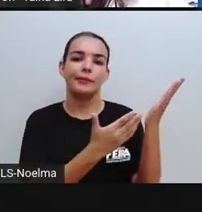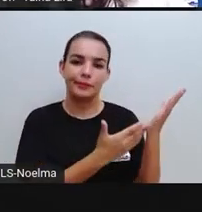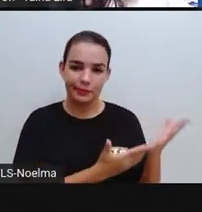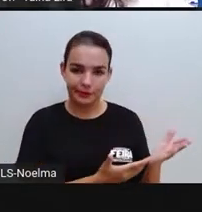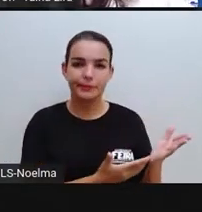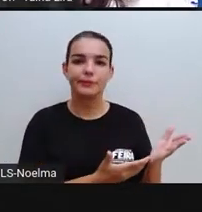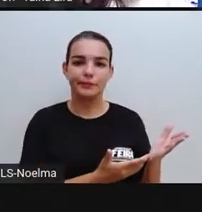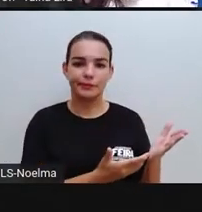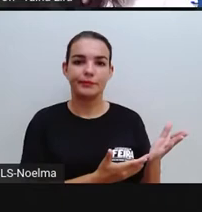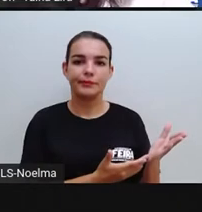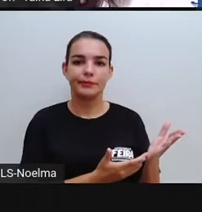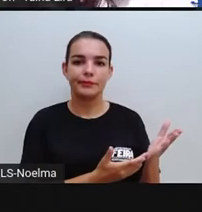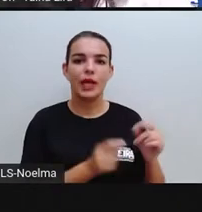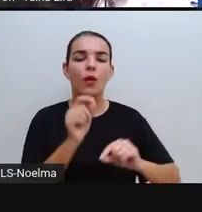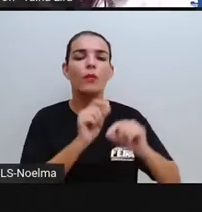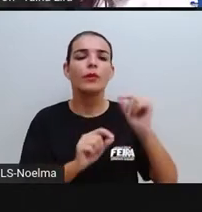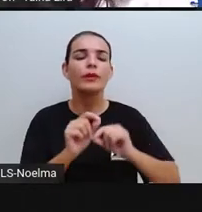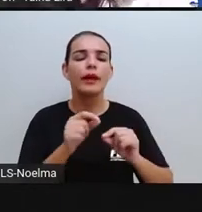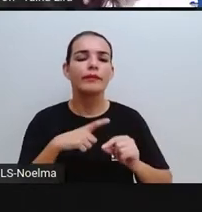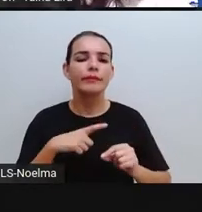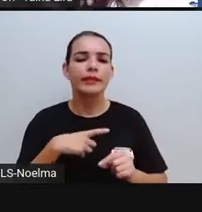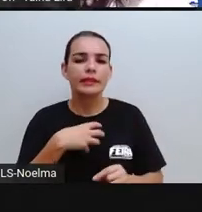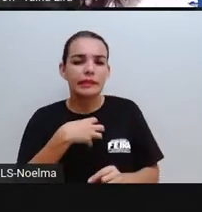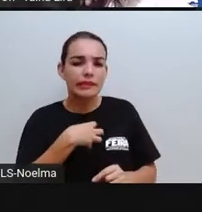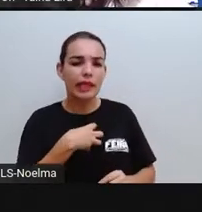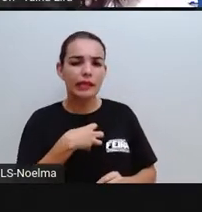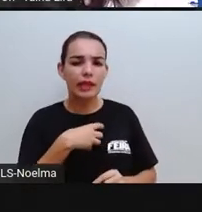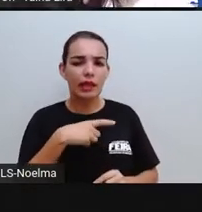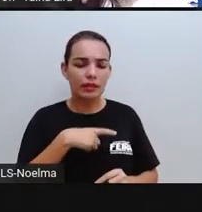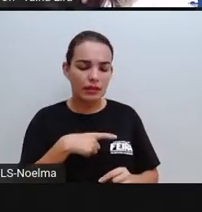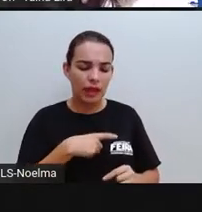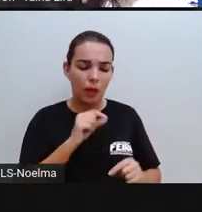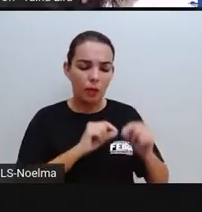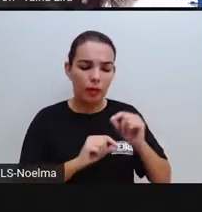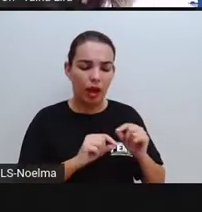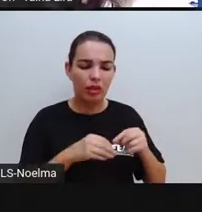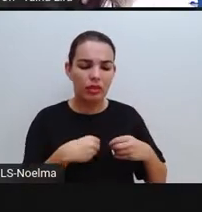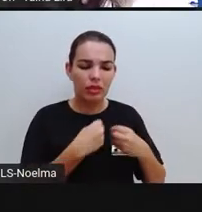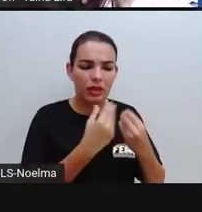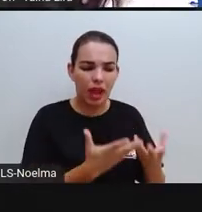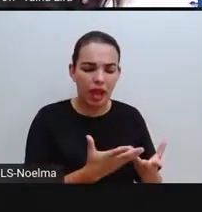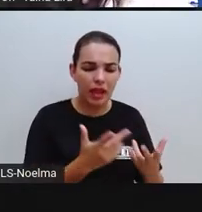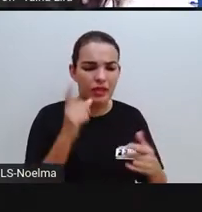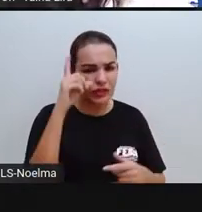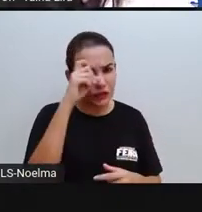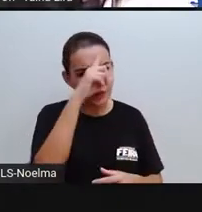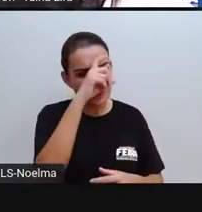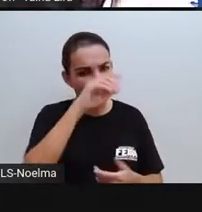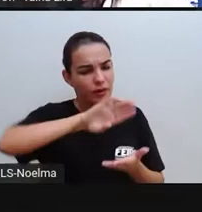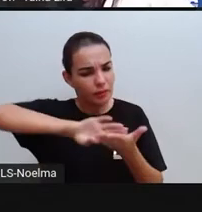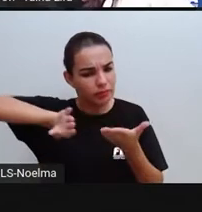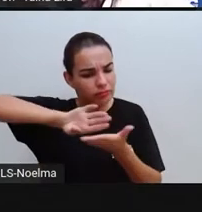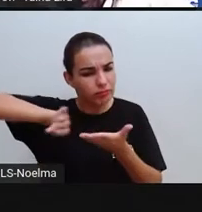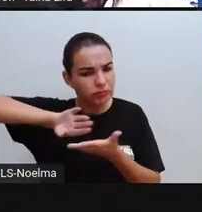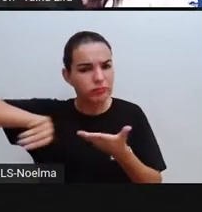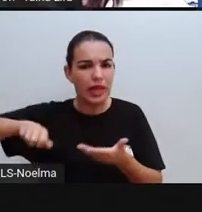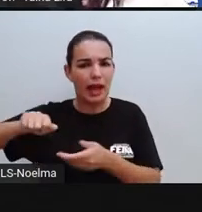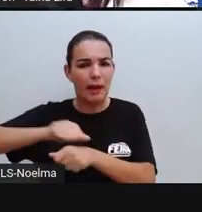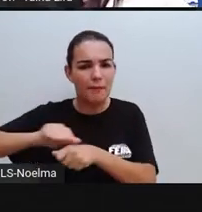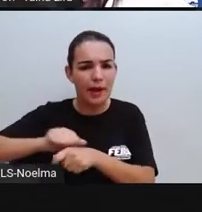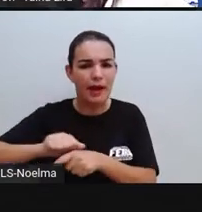papel. A impressão que nele deixamos será tão difícil de apagar como esses amassados,